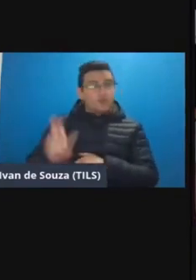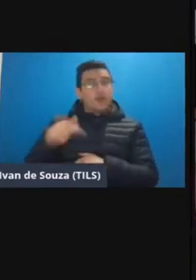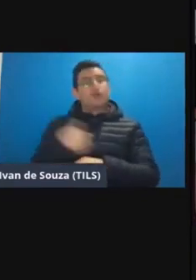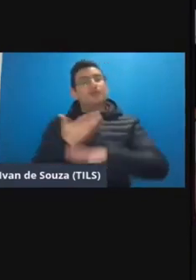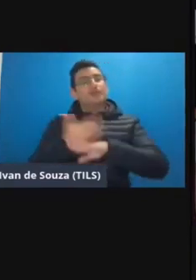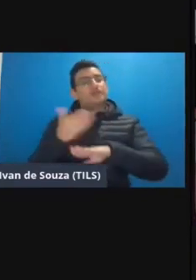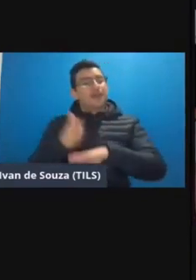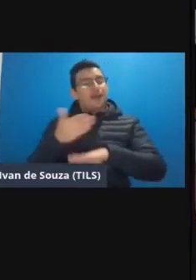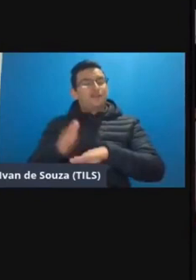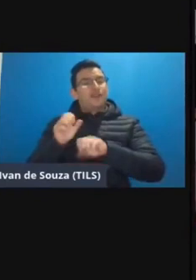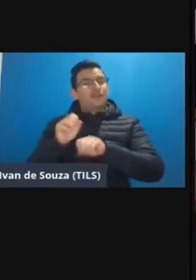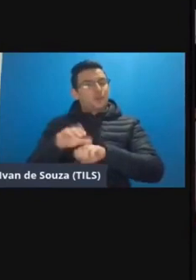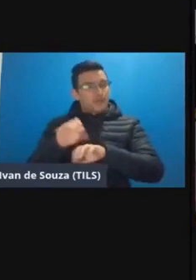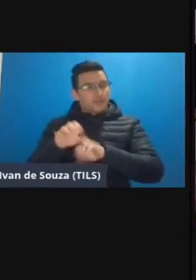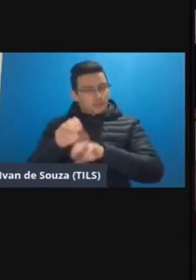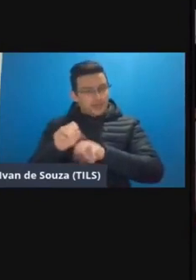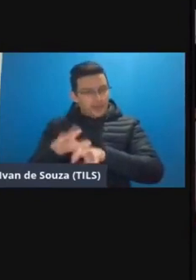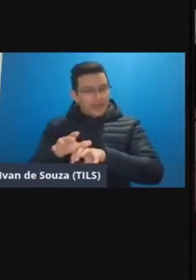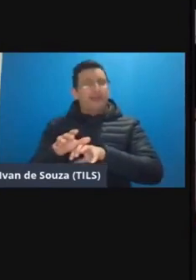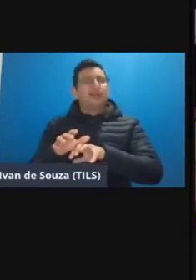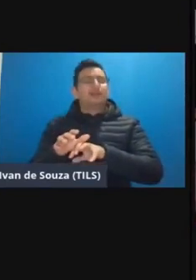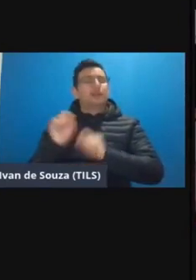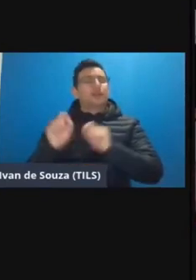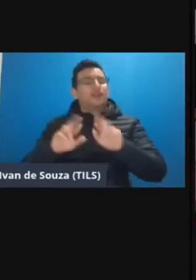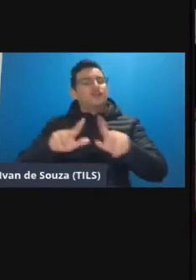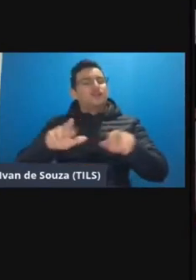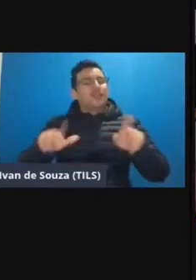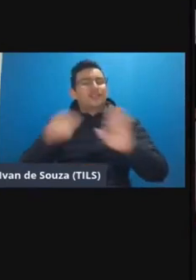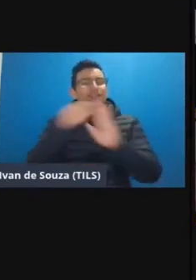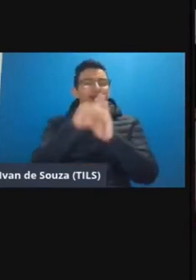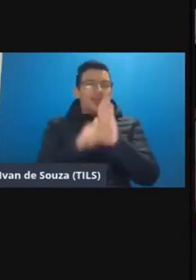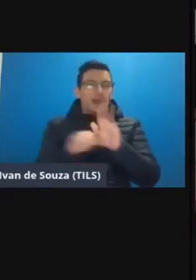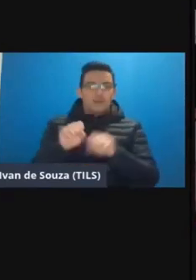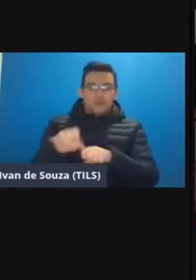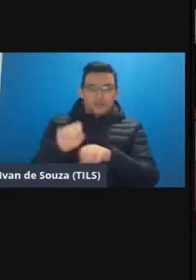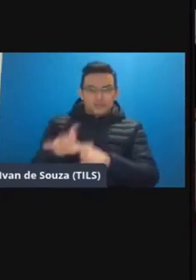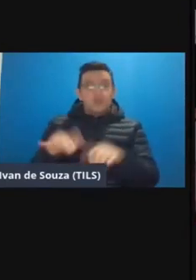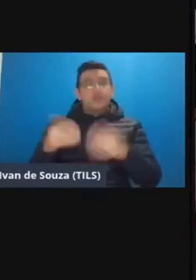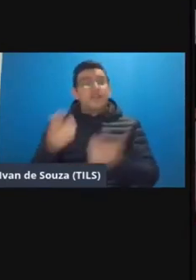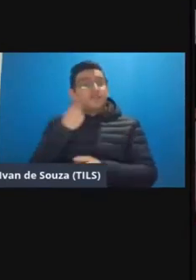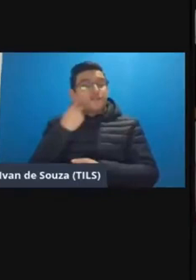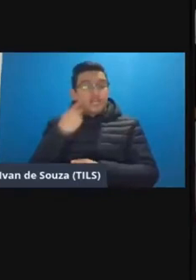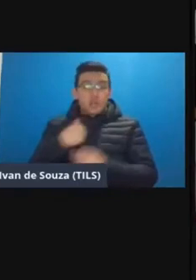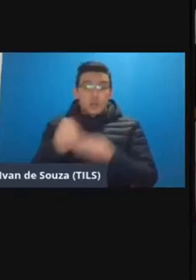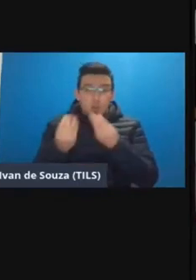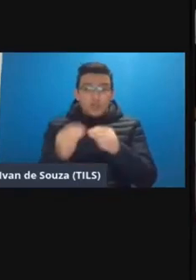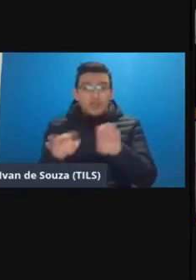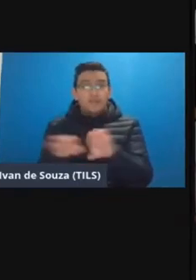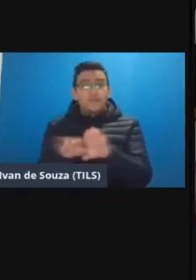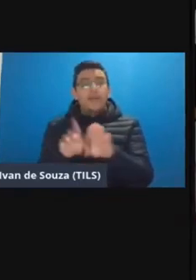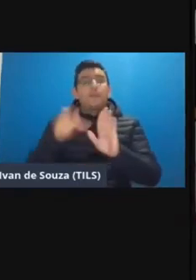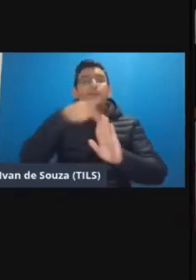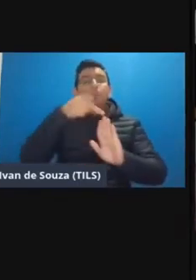práticas né educacionais é nas diferentes etapas do ensino e aí veja eu coloco aqui do ladinho as